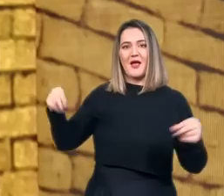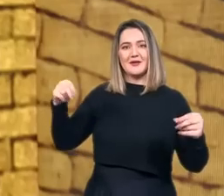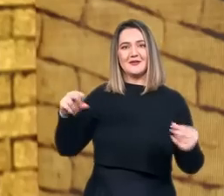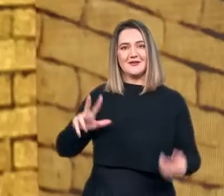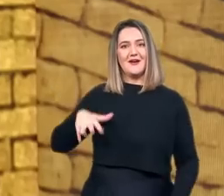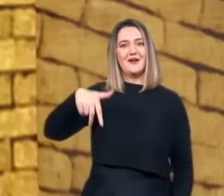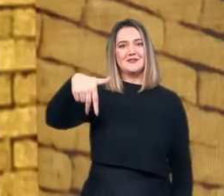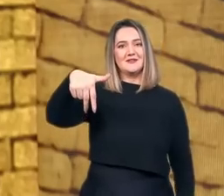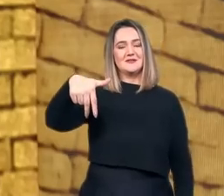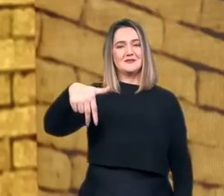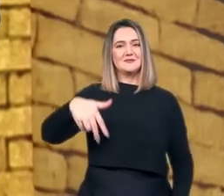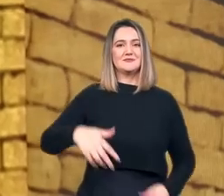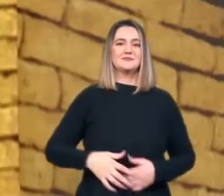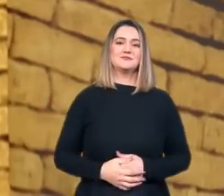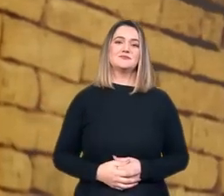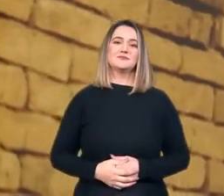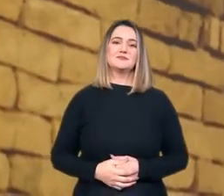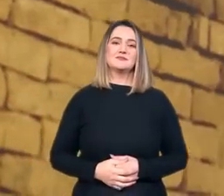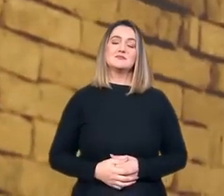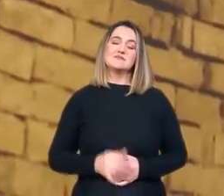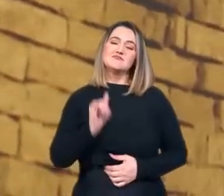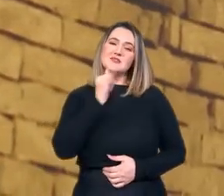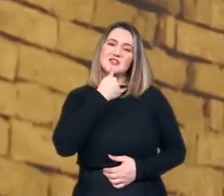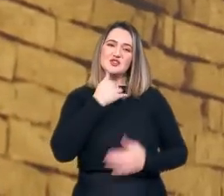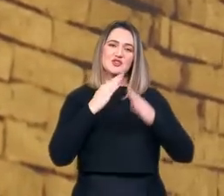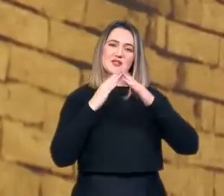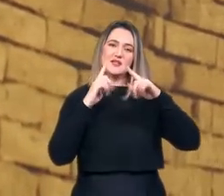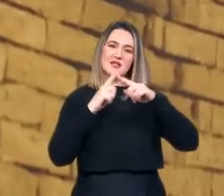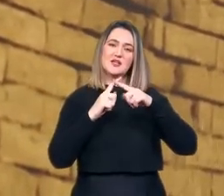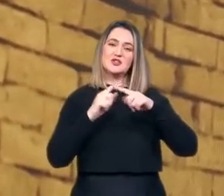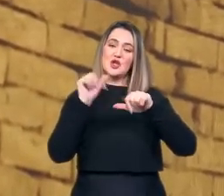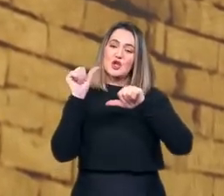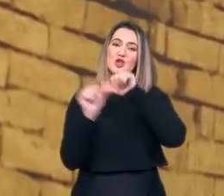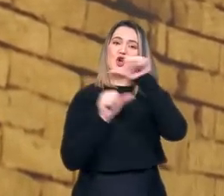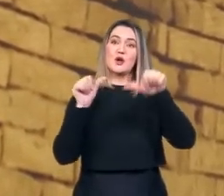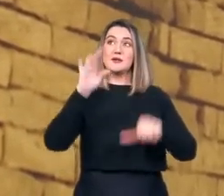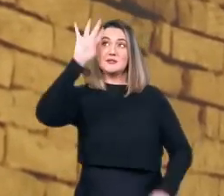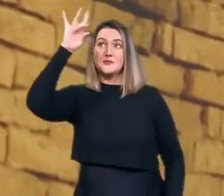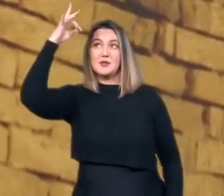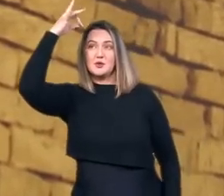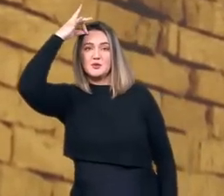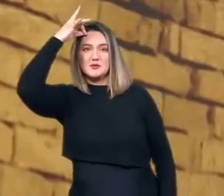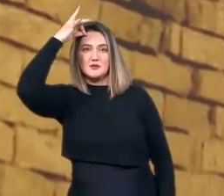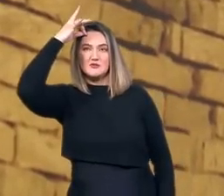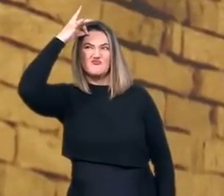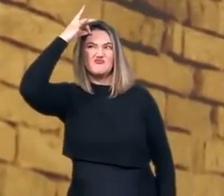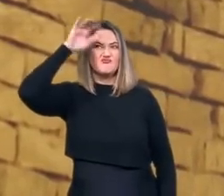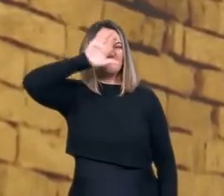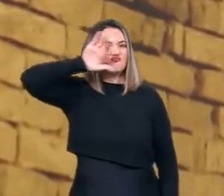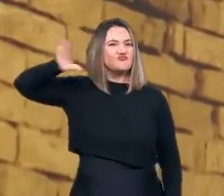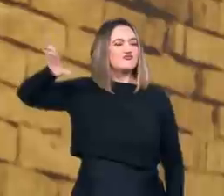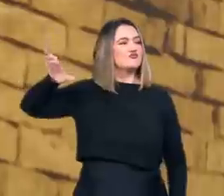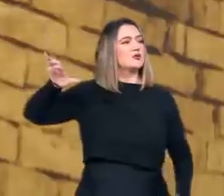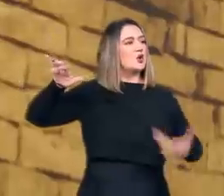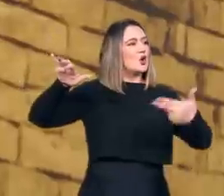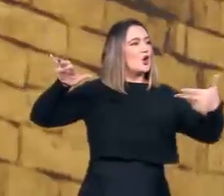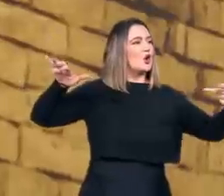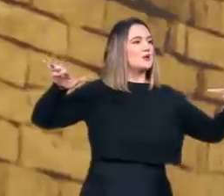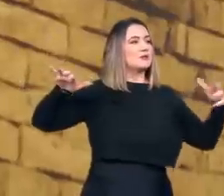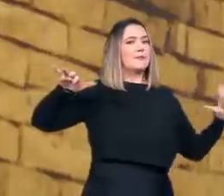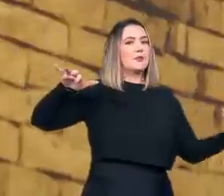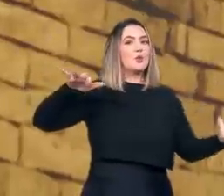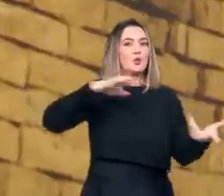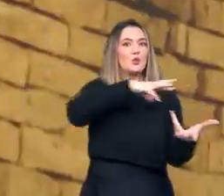É triste quando a igreja troca o Espírito Santo a Jesus pelo mundo. É triste quando troca a